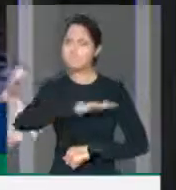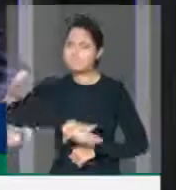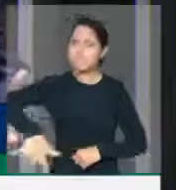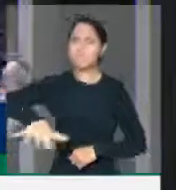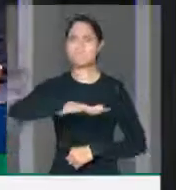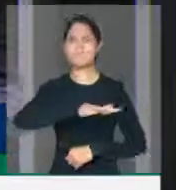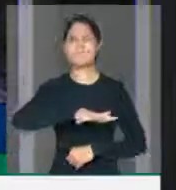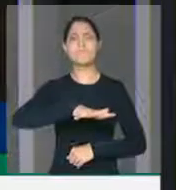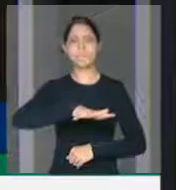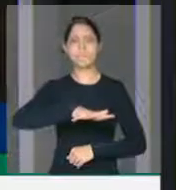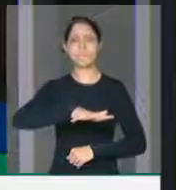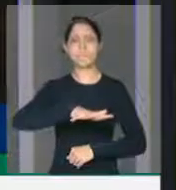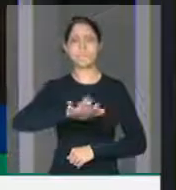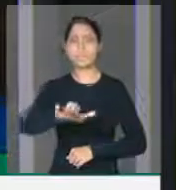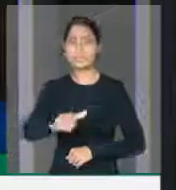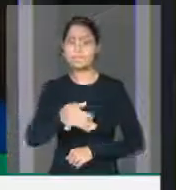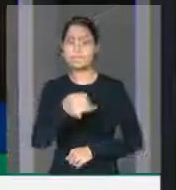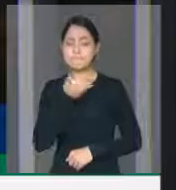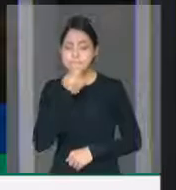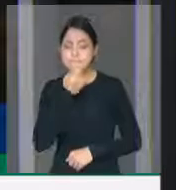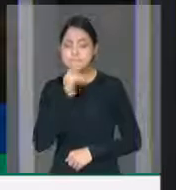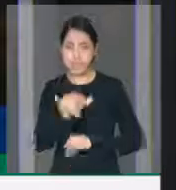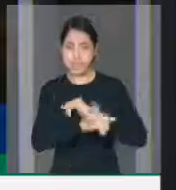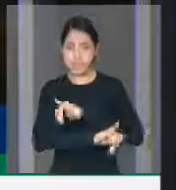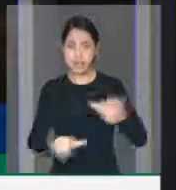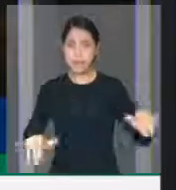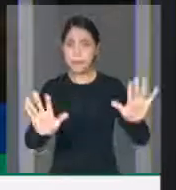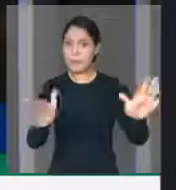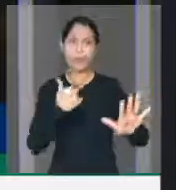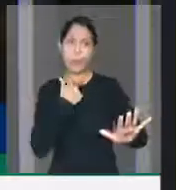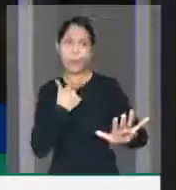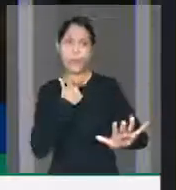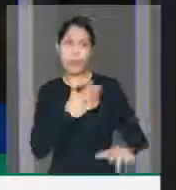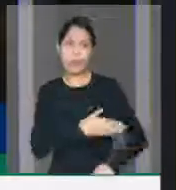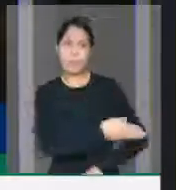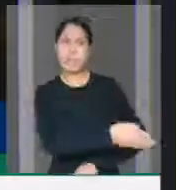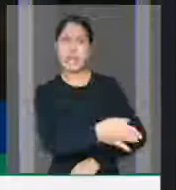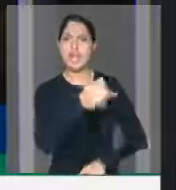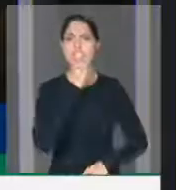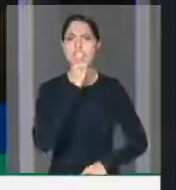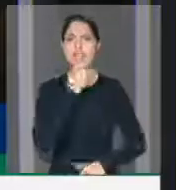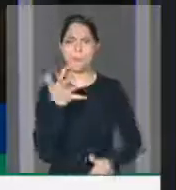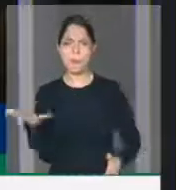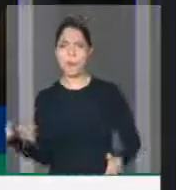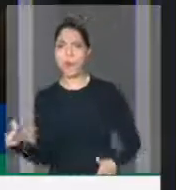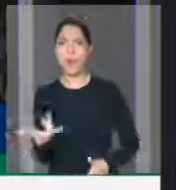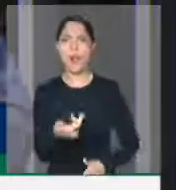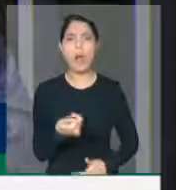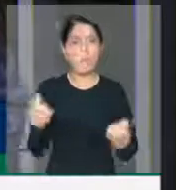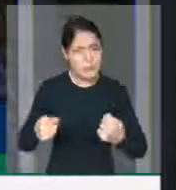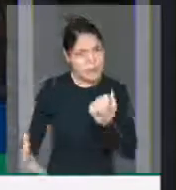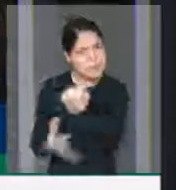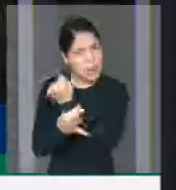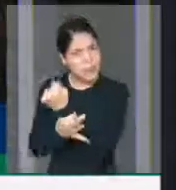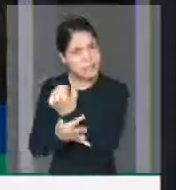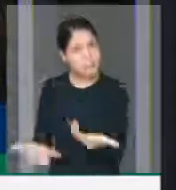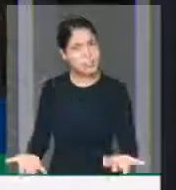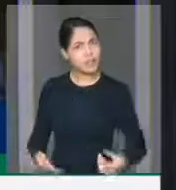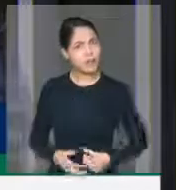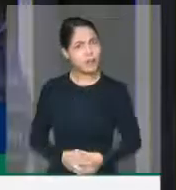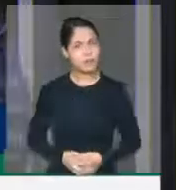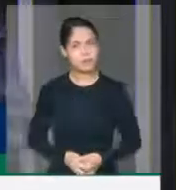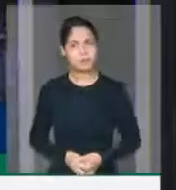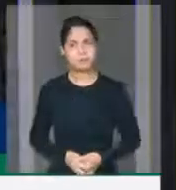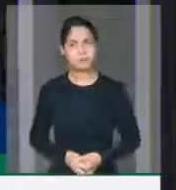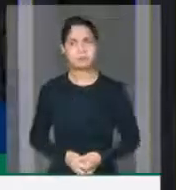desculpe o termo aqui, mas que não se torne um mercado de peixe, garantindo qualidade para as pessoas, para finalizar, senhor presidente.